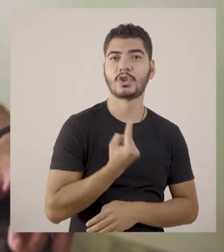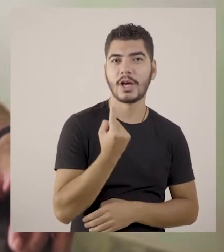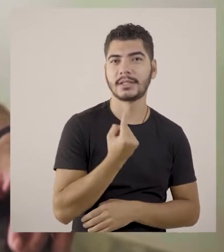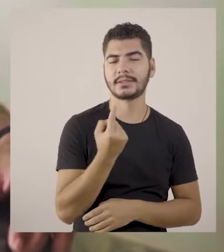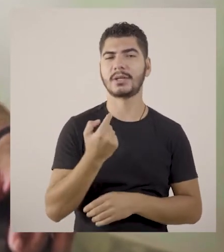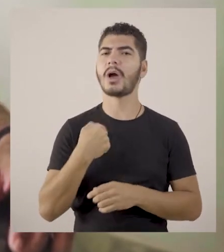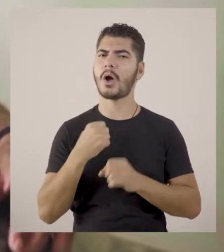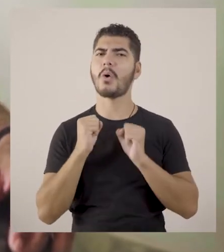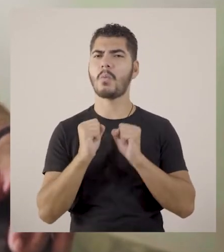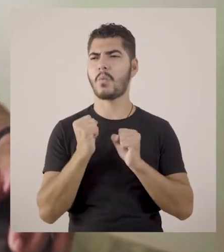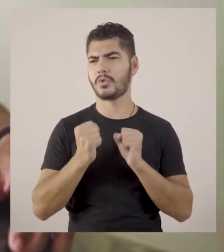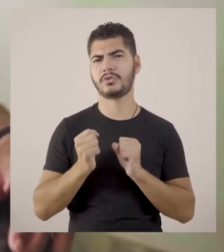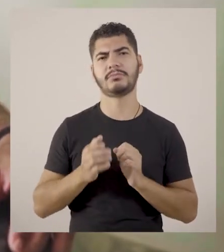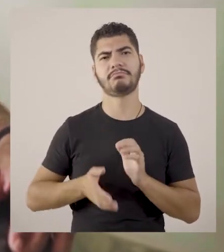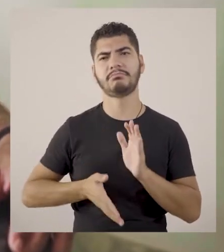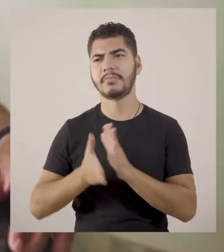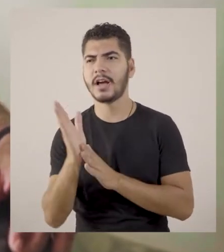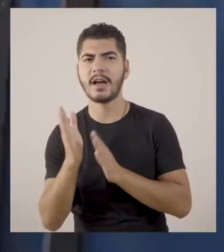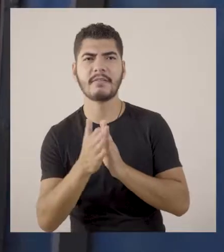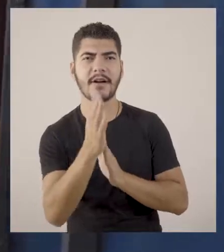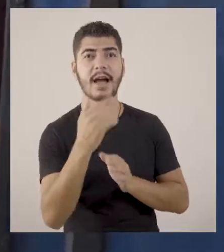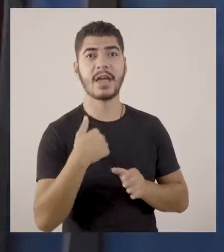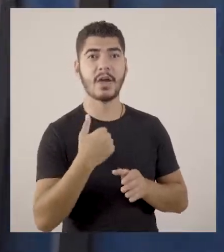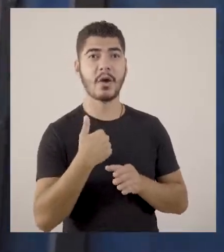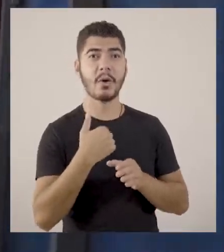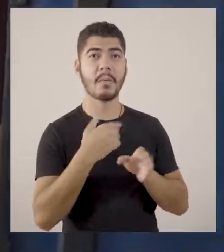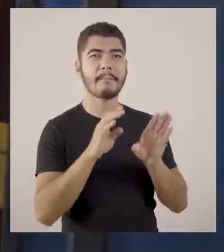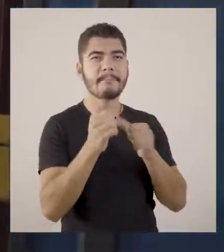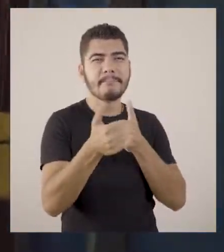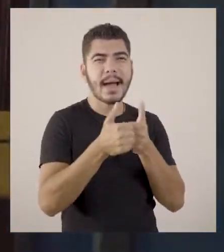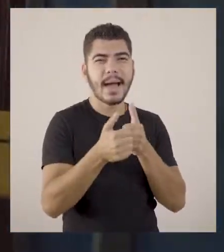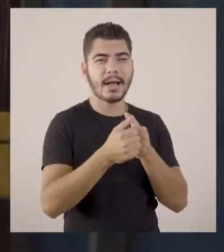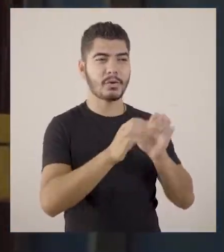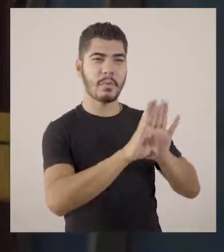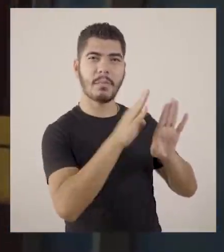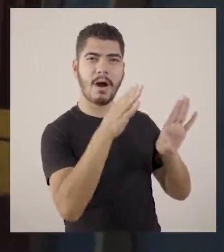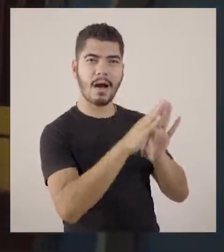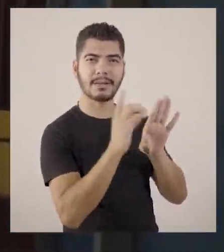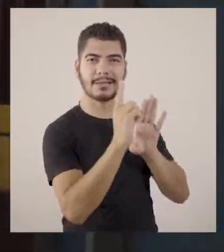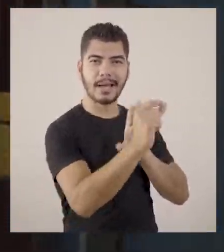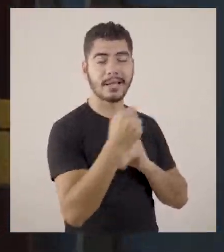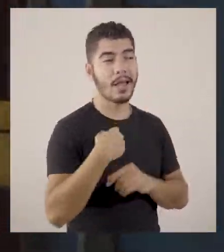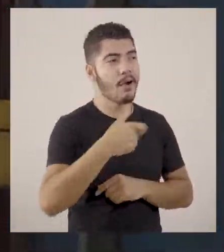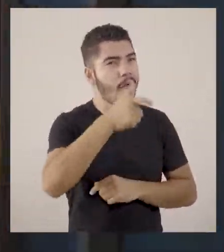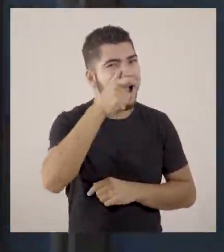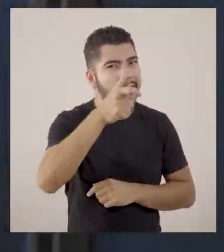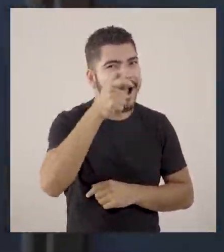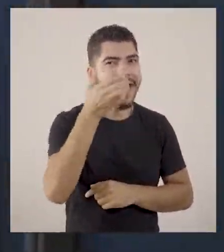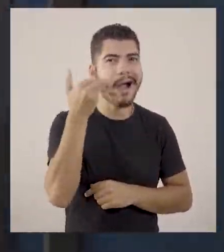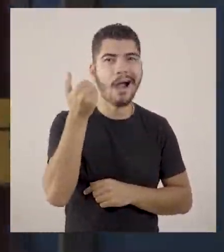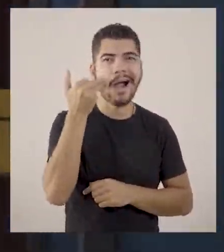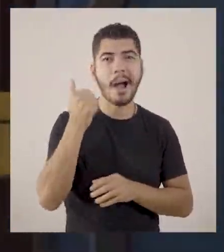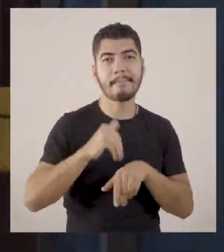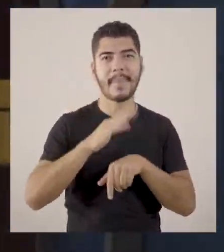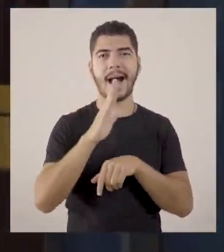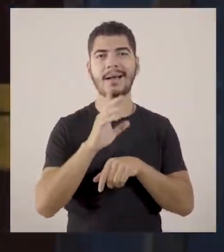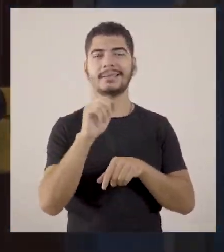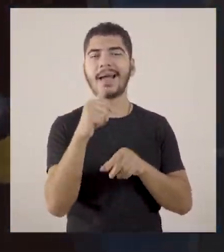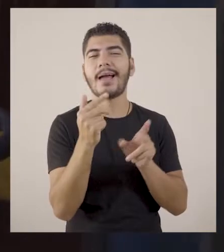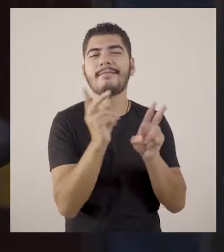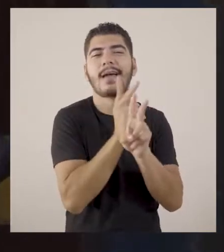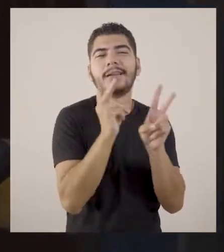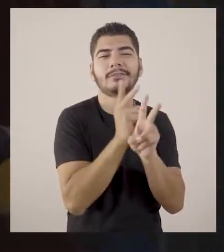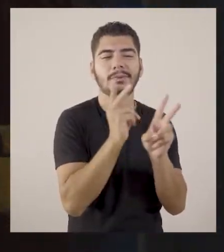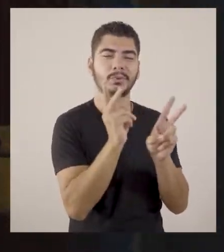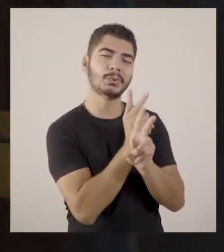aí eu pude conhecer, eu já ia mais perto das portas de saída, para poder ver mais, assim. Porque a gente falava que era tomar um